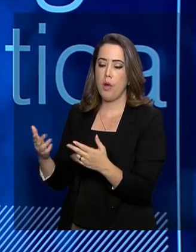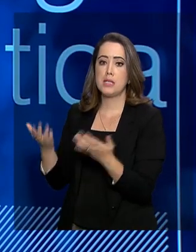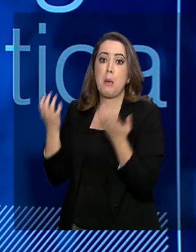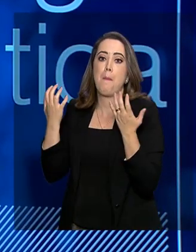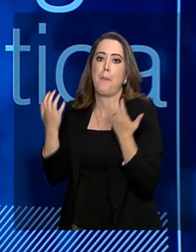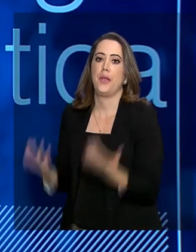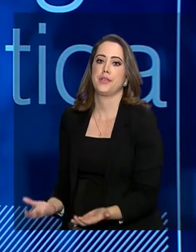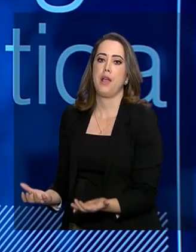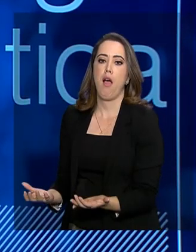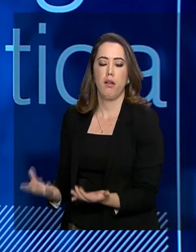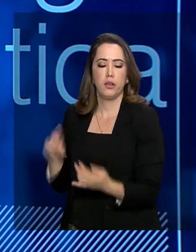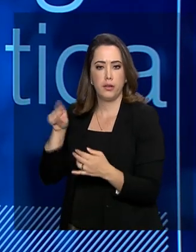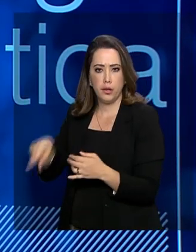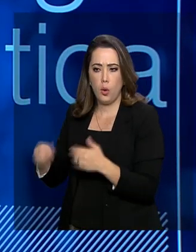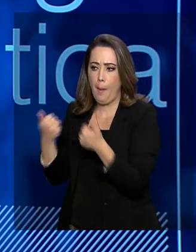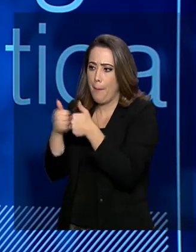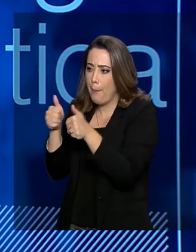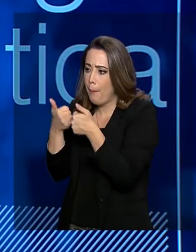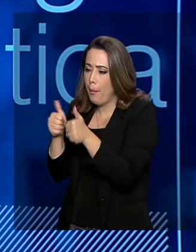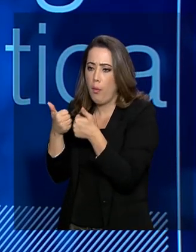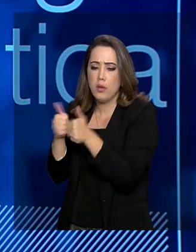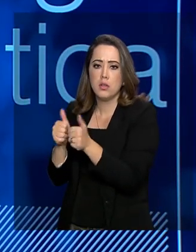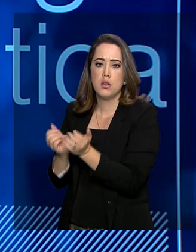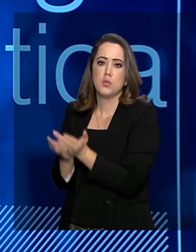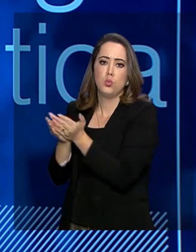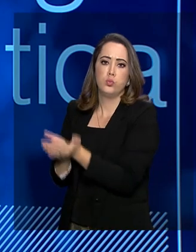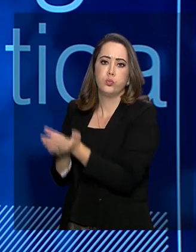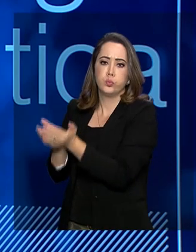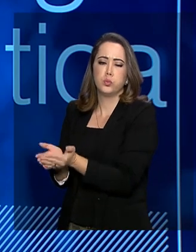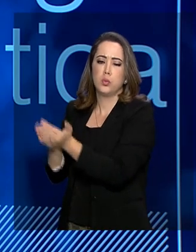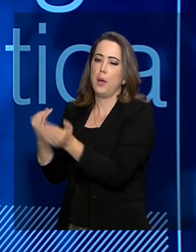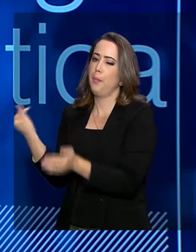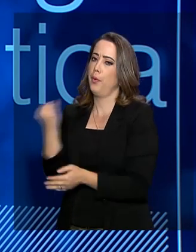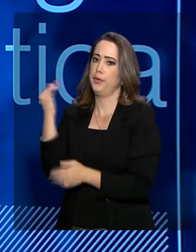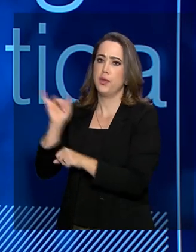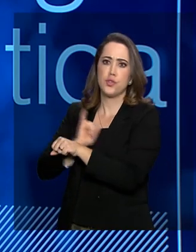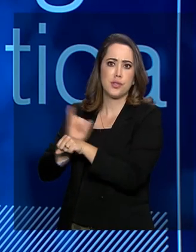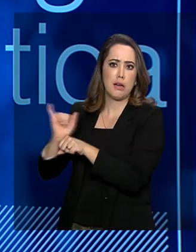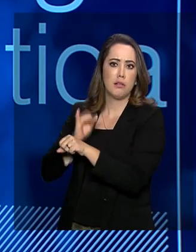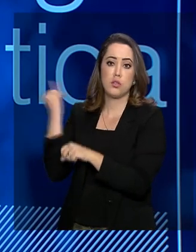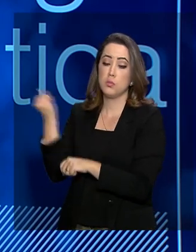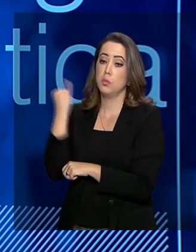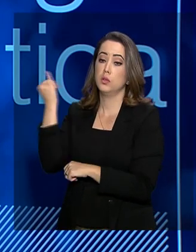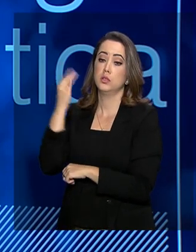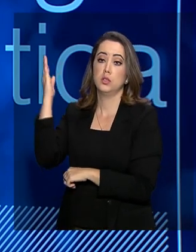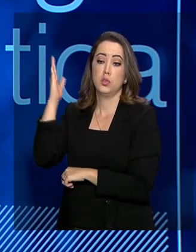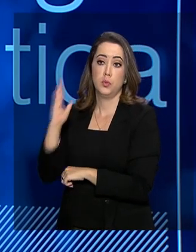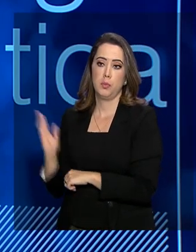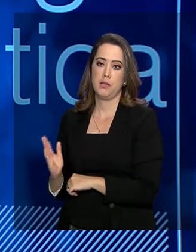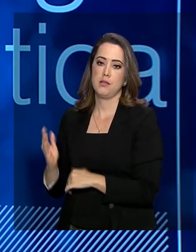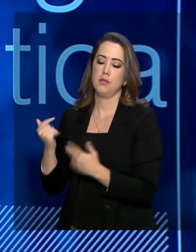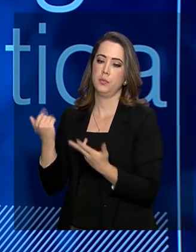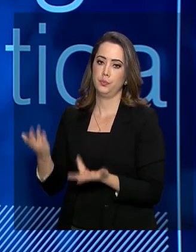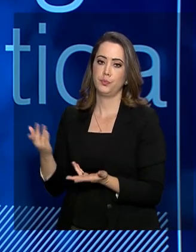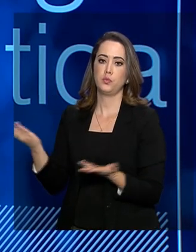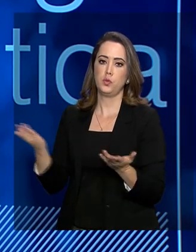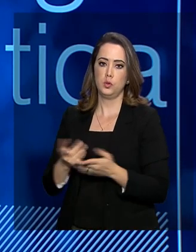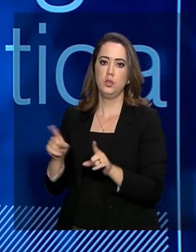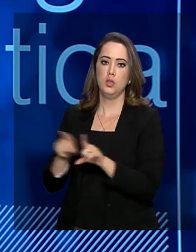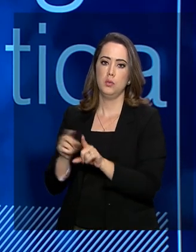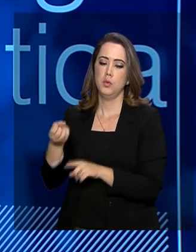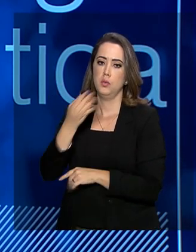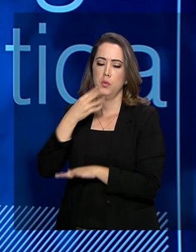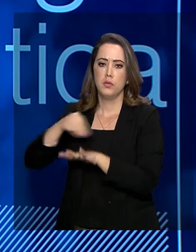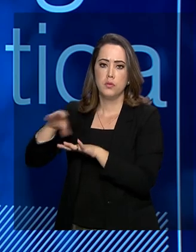agregado, o setor portuário é estratégico para o país fomentar e utilizar mais. Então, nós já tivemos hoje também, uma boa notícia,